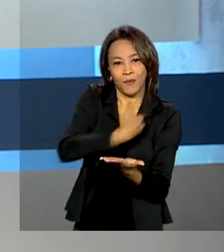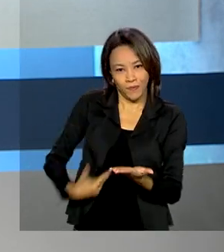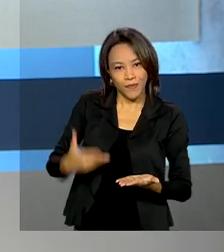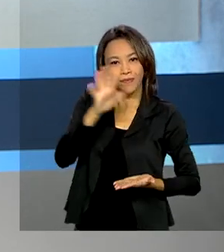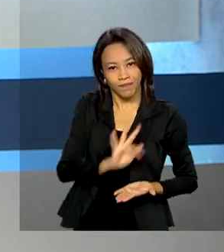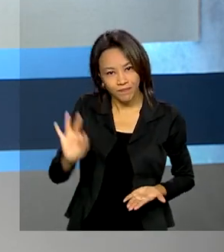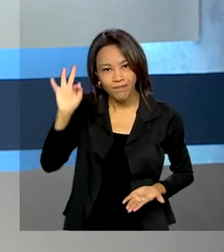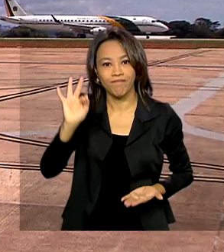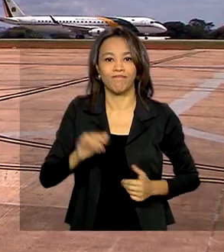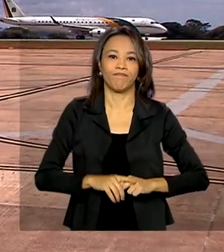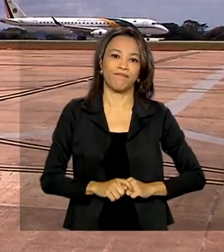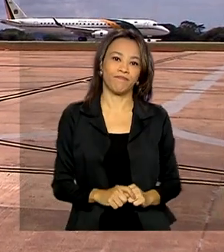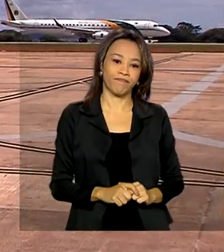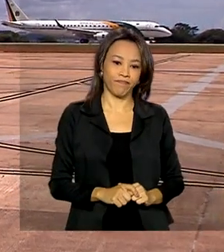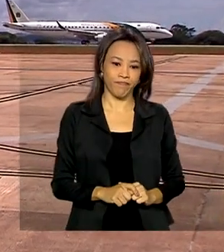federal.